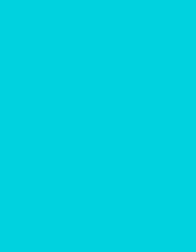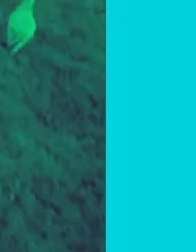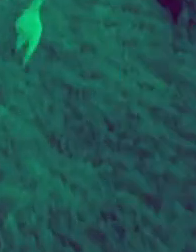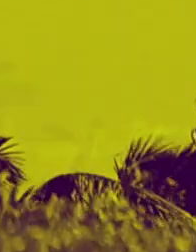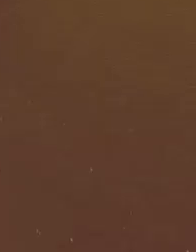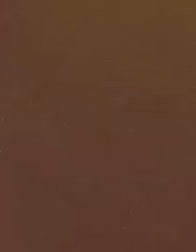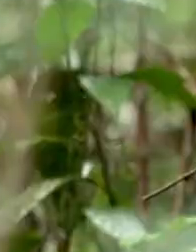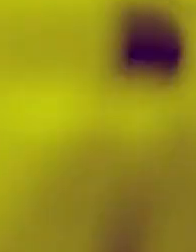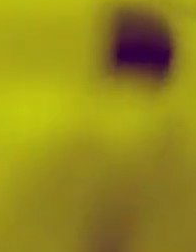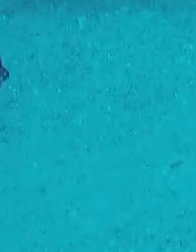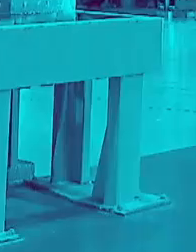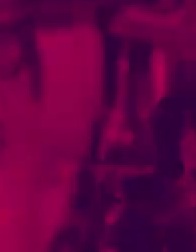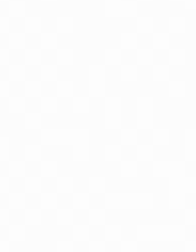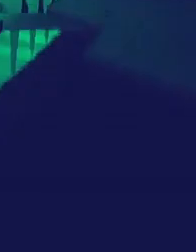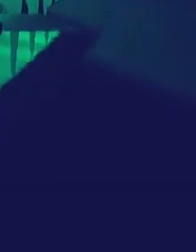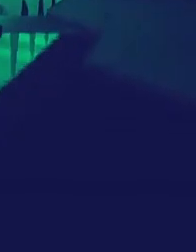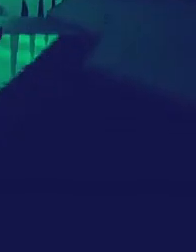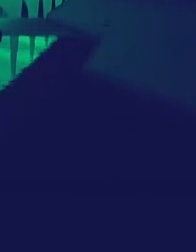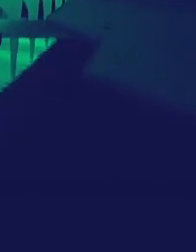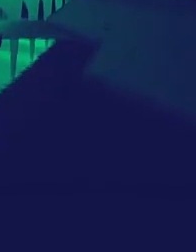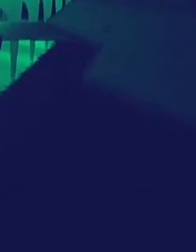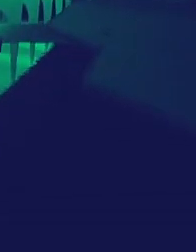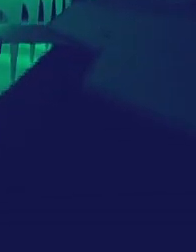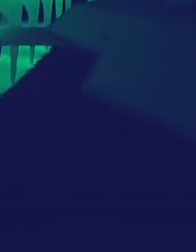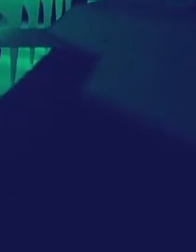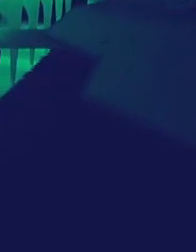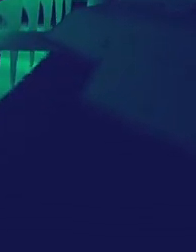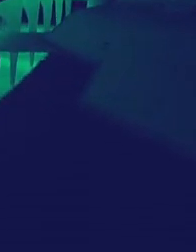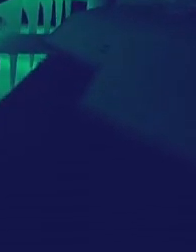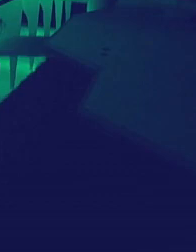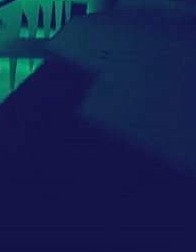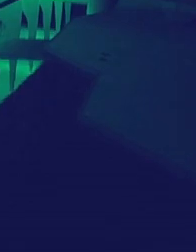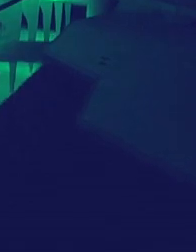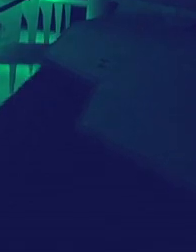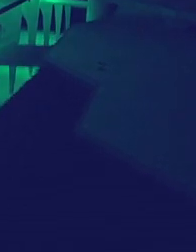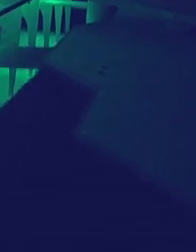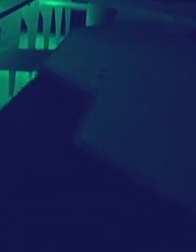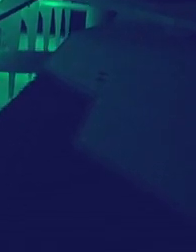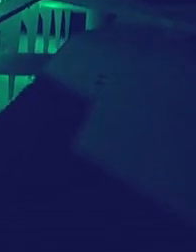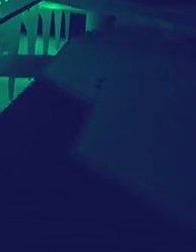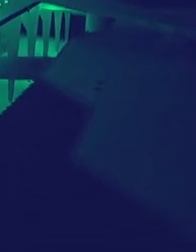e Legendas